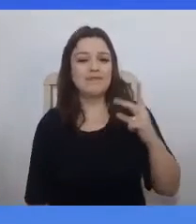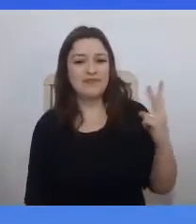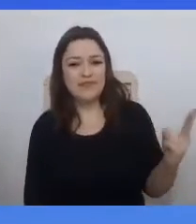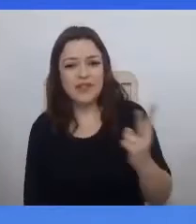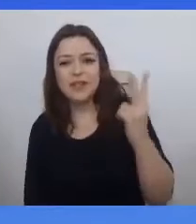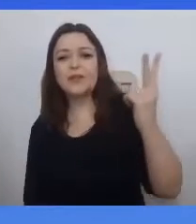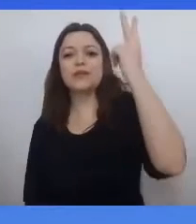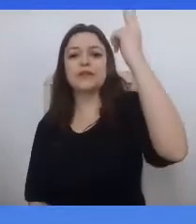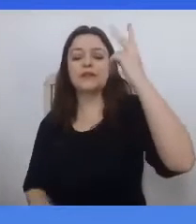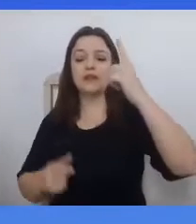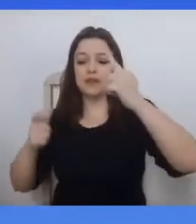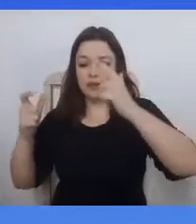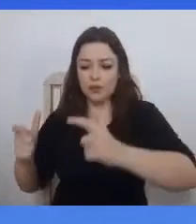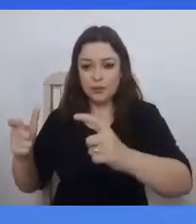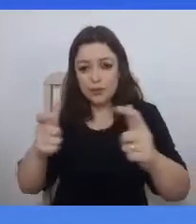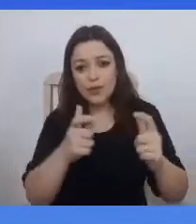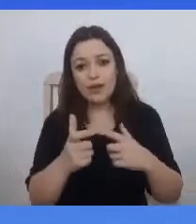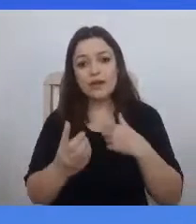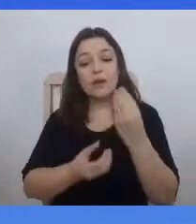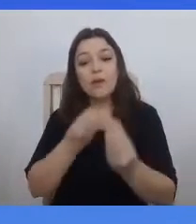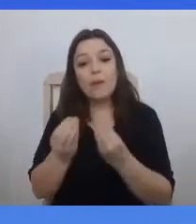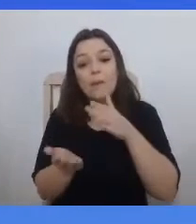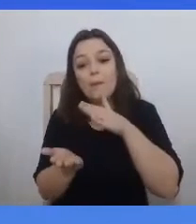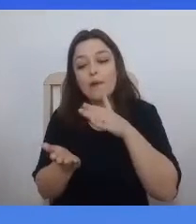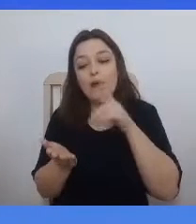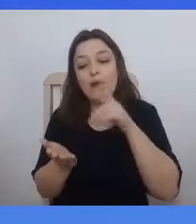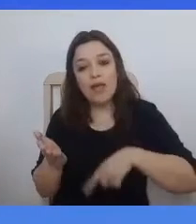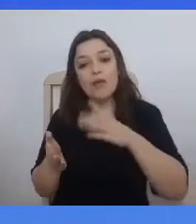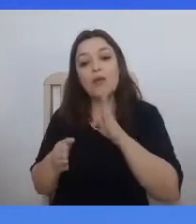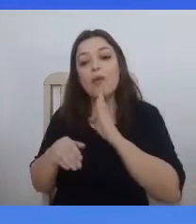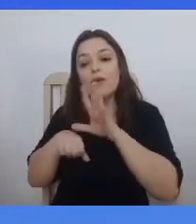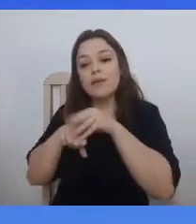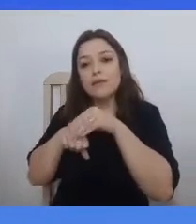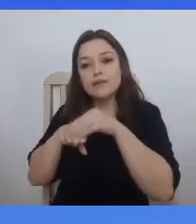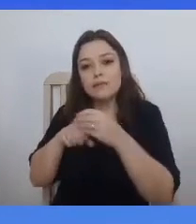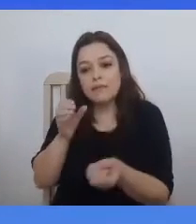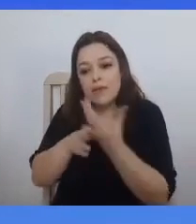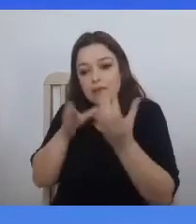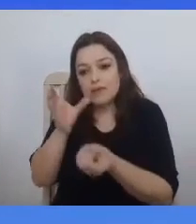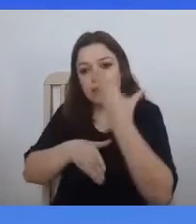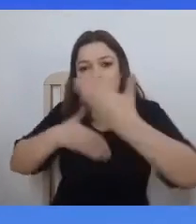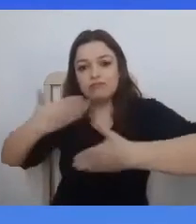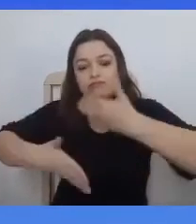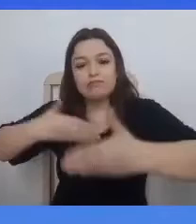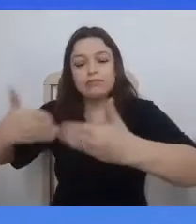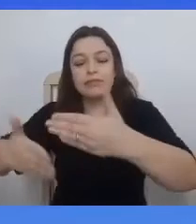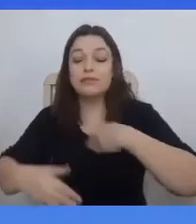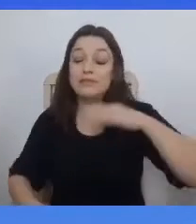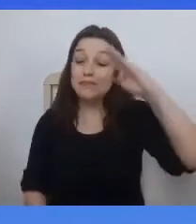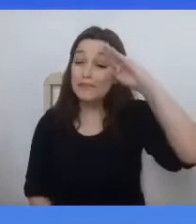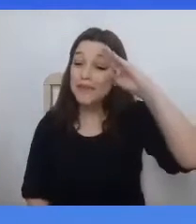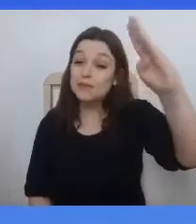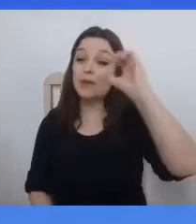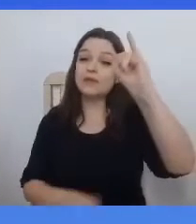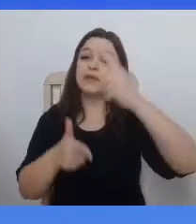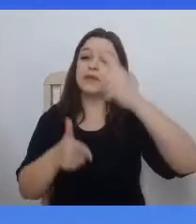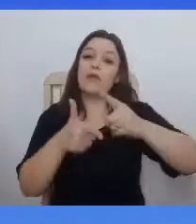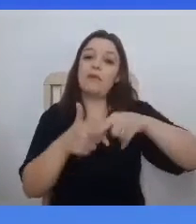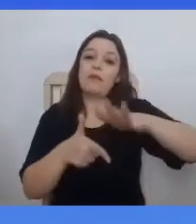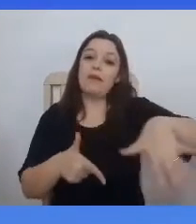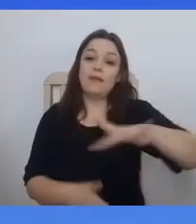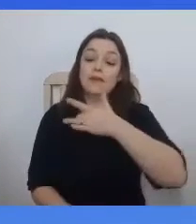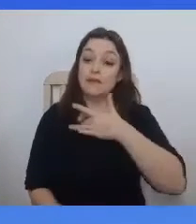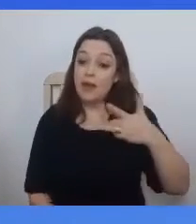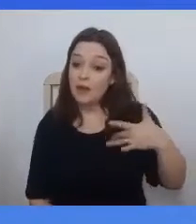sobretudo nos momentos de crise, e que, sobretudo nos momentos de crise sanitária, são os lugares que todos nós,